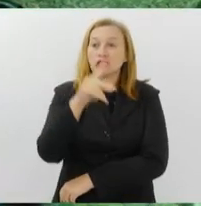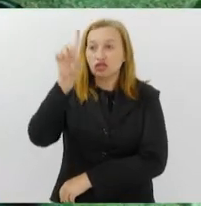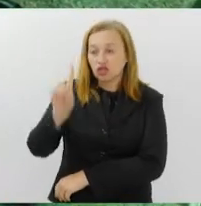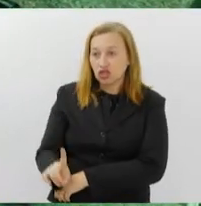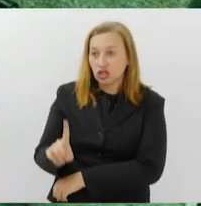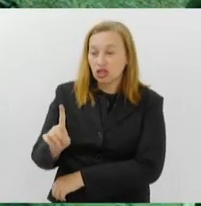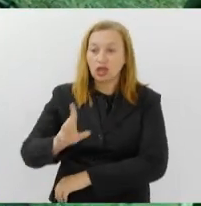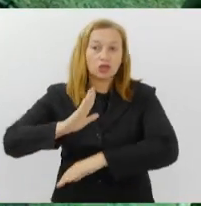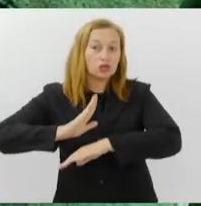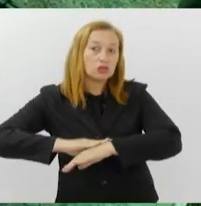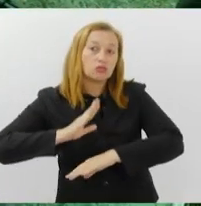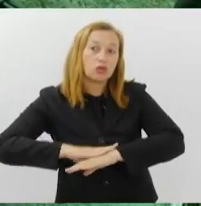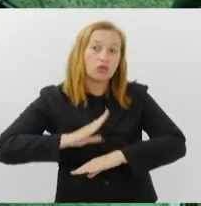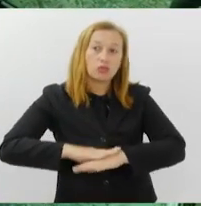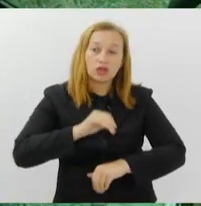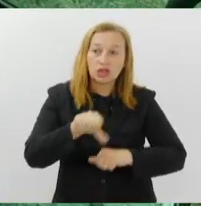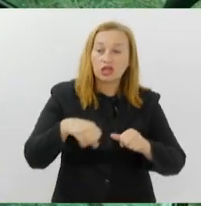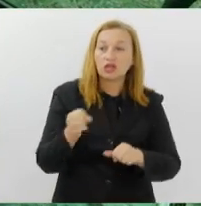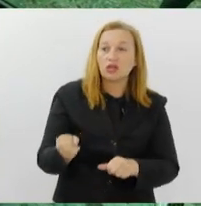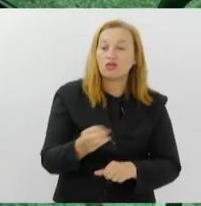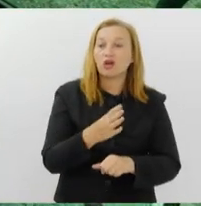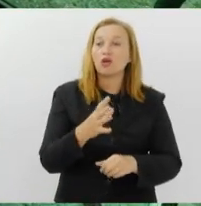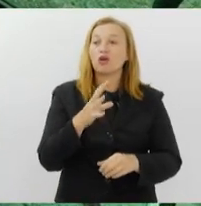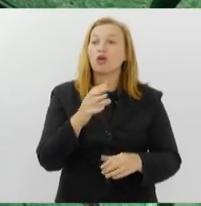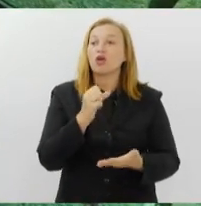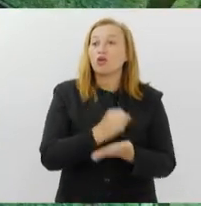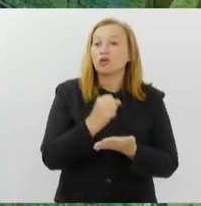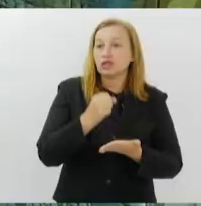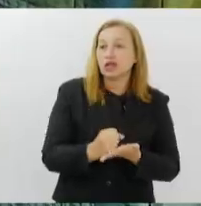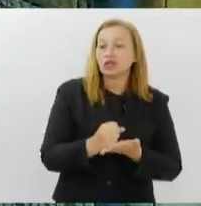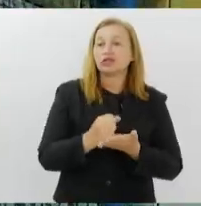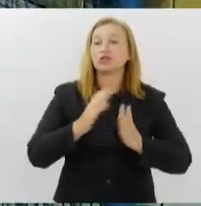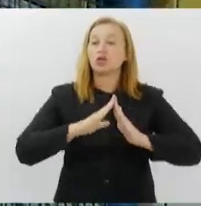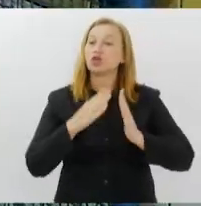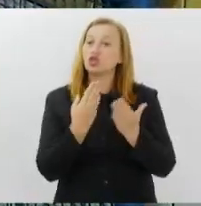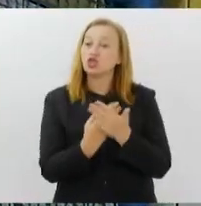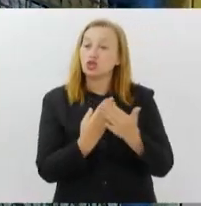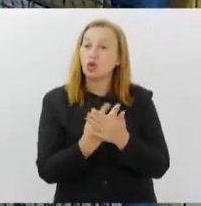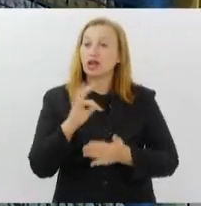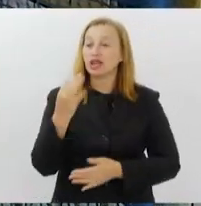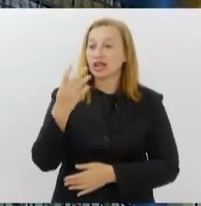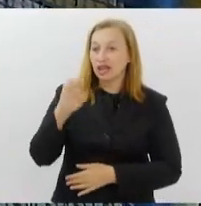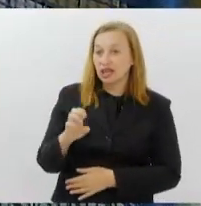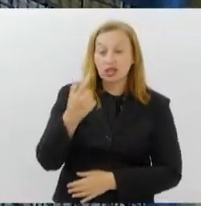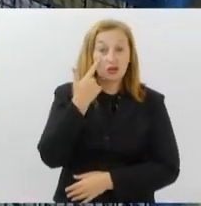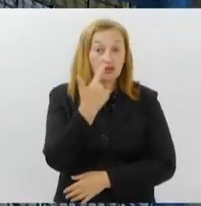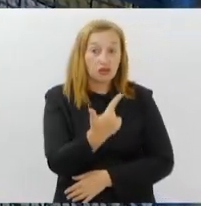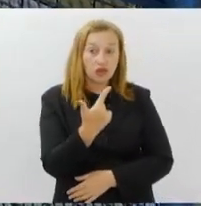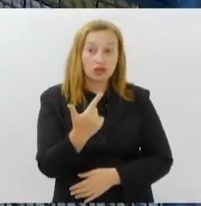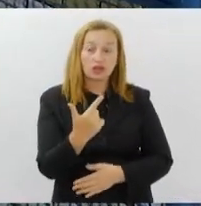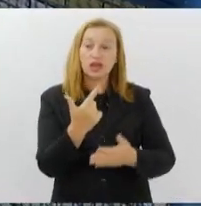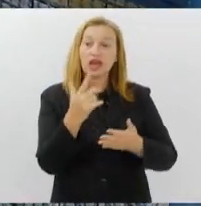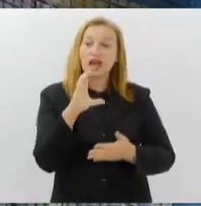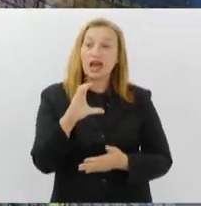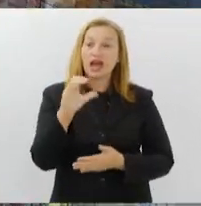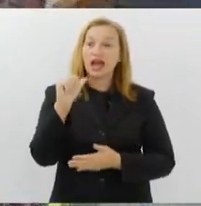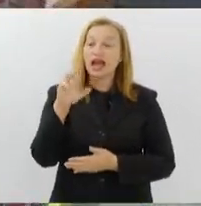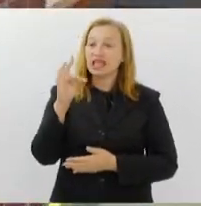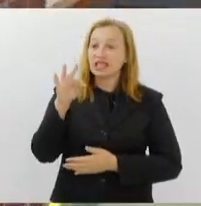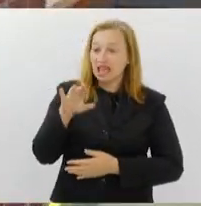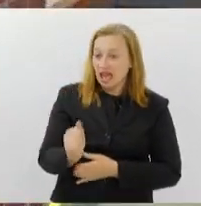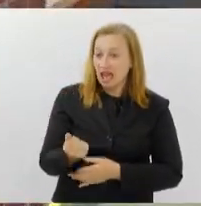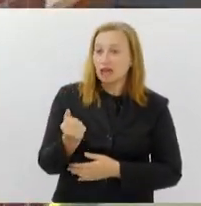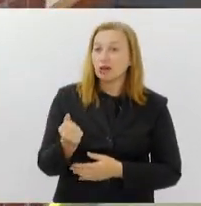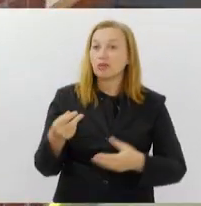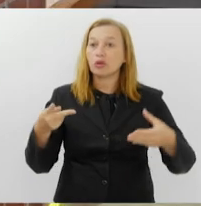no momento de renovar o contrato com escolas e creches, consultando a cartilha lançada pelo PROCON-RJ em